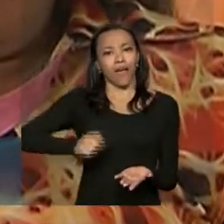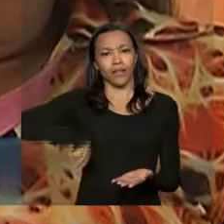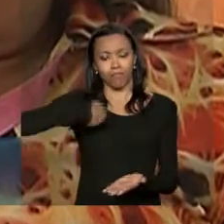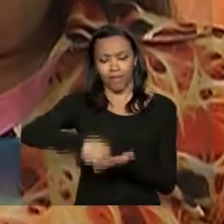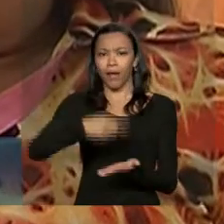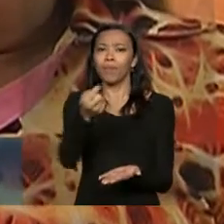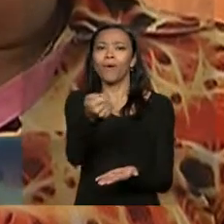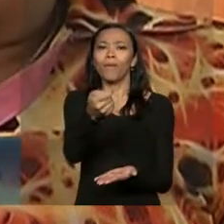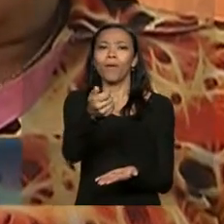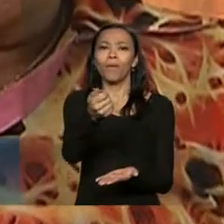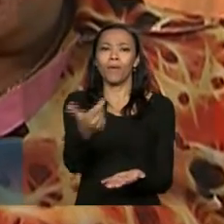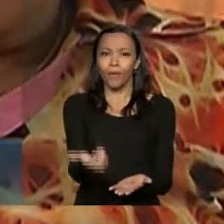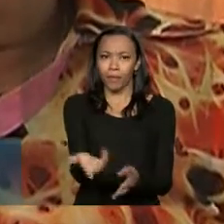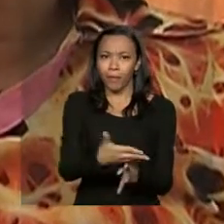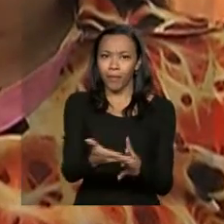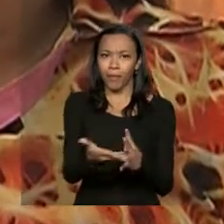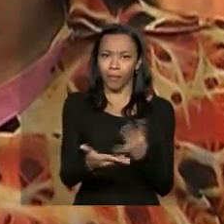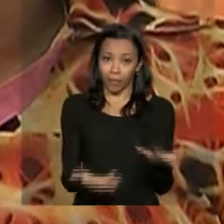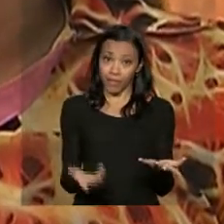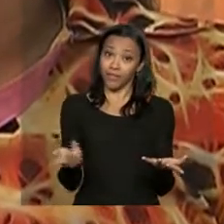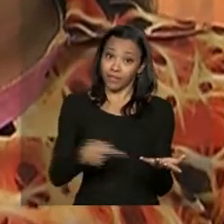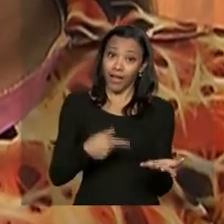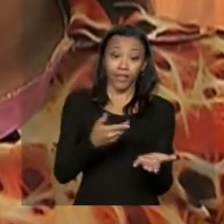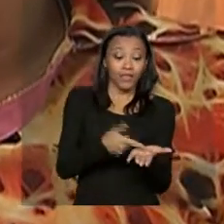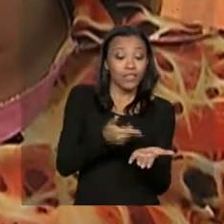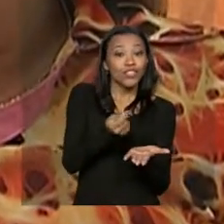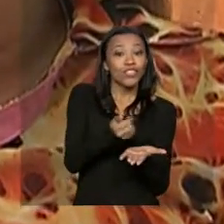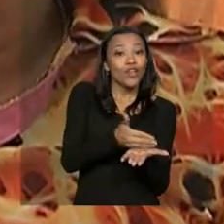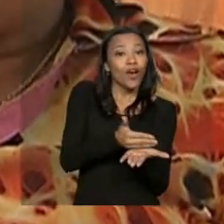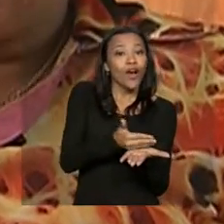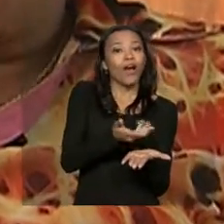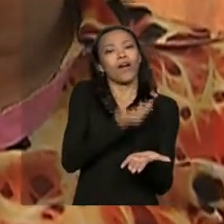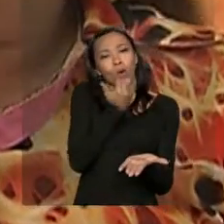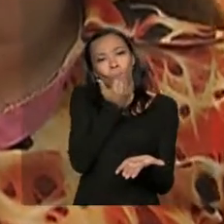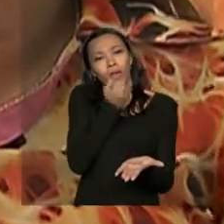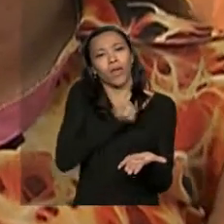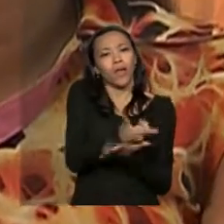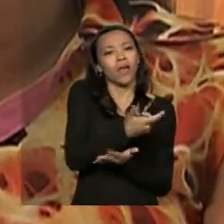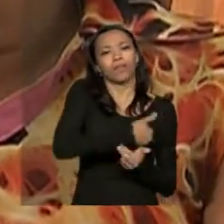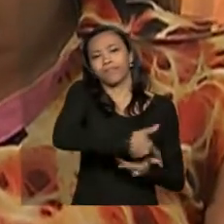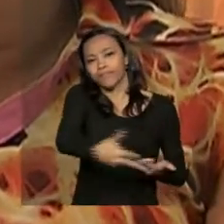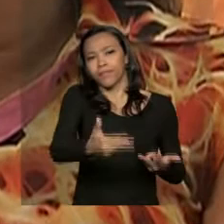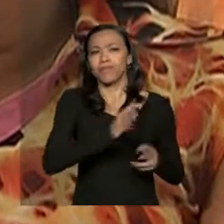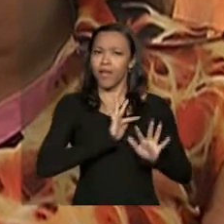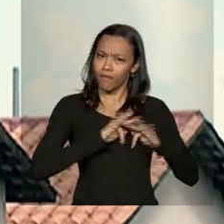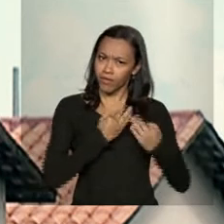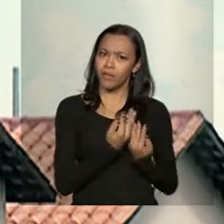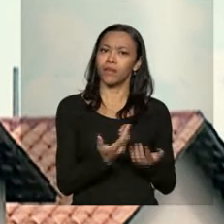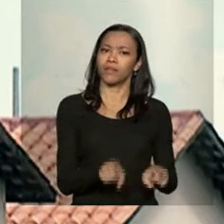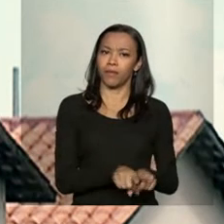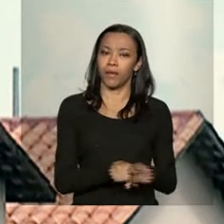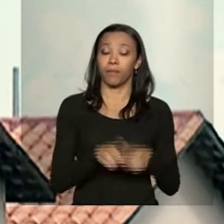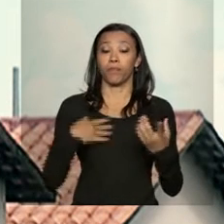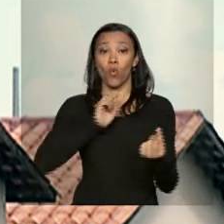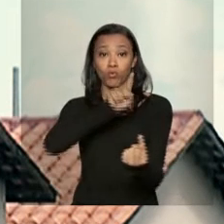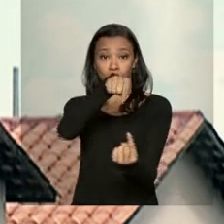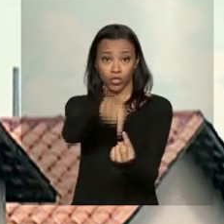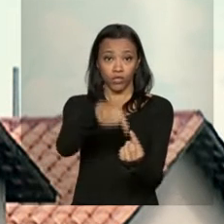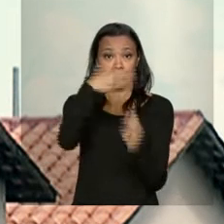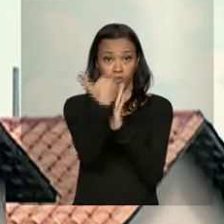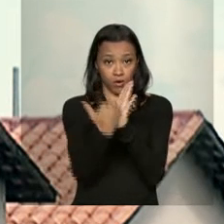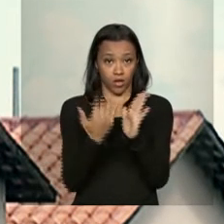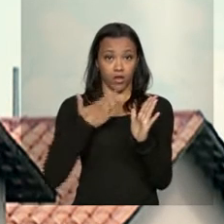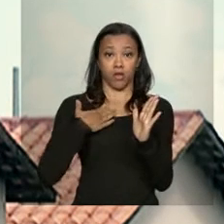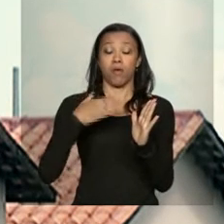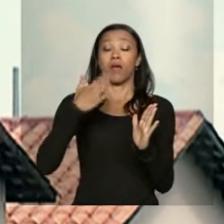pouco e vai estar sobrando para a gente poder fazer uma alimentação melhor para a gente e para a família da gente, né? A meta do Minha Casa Minha